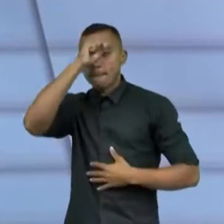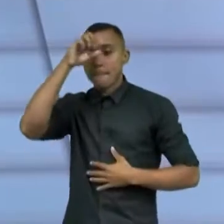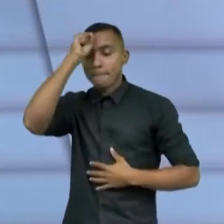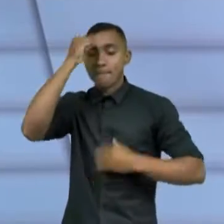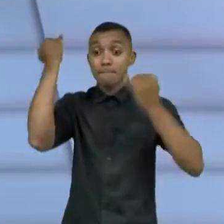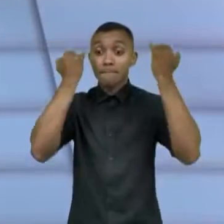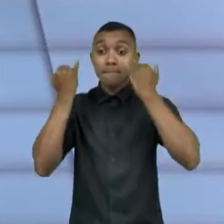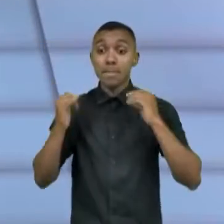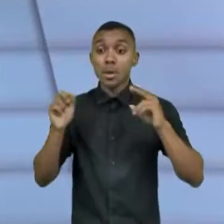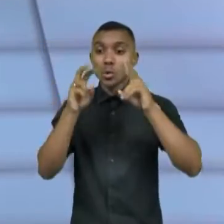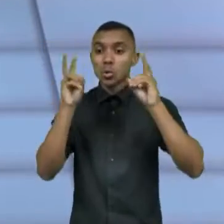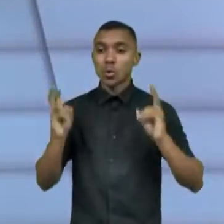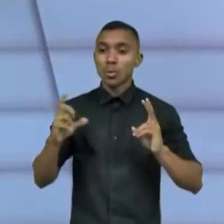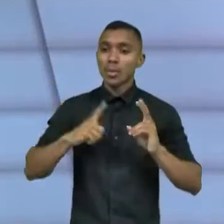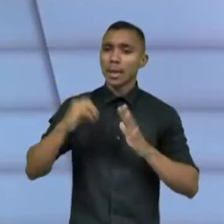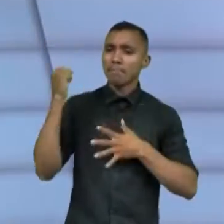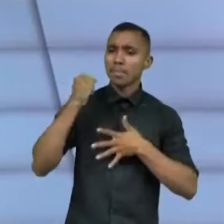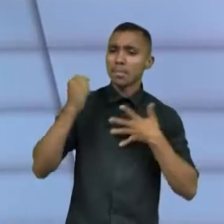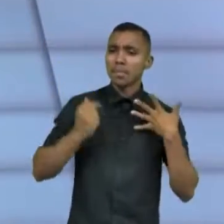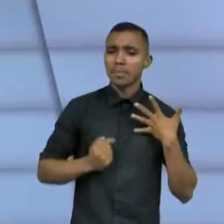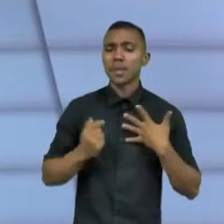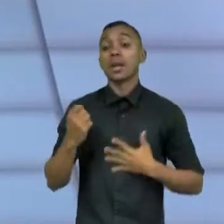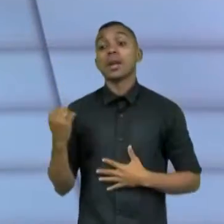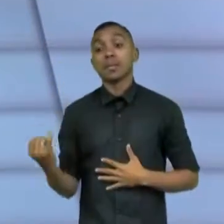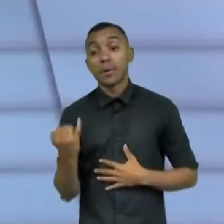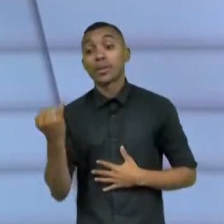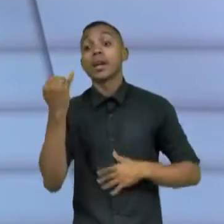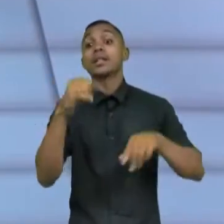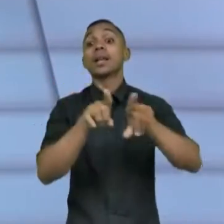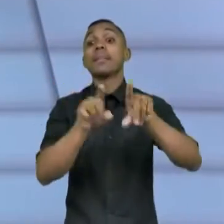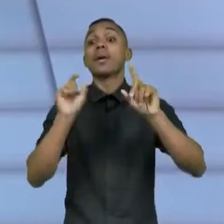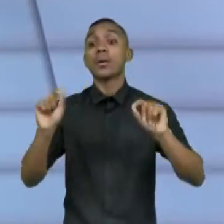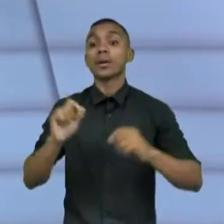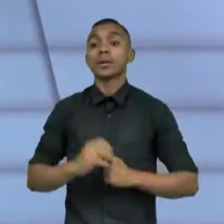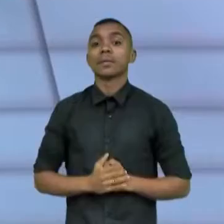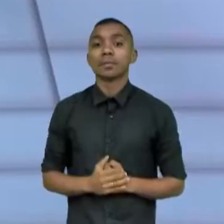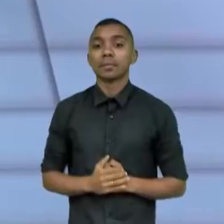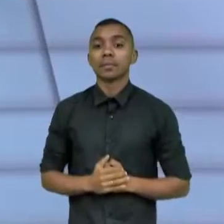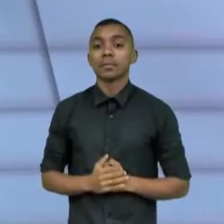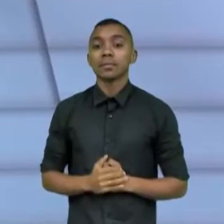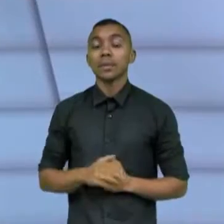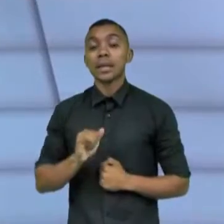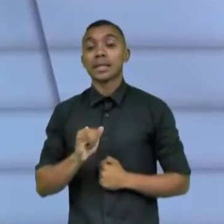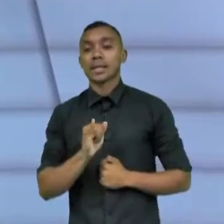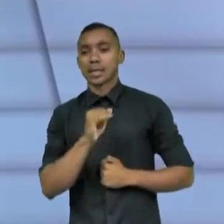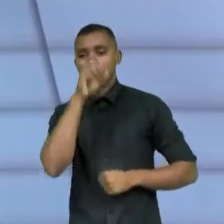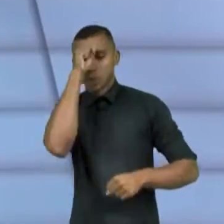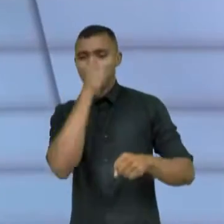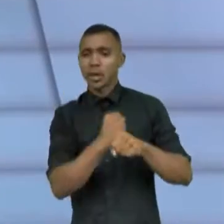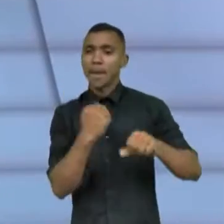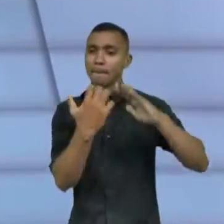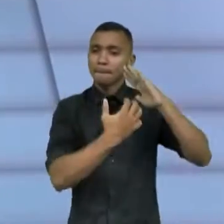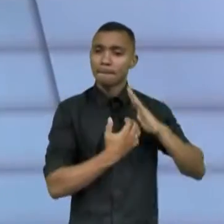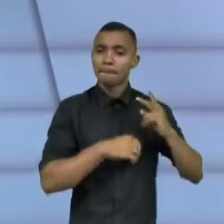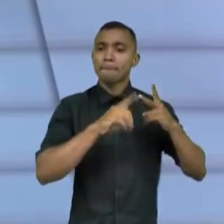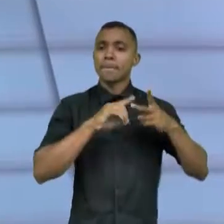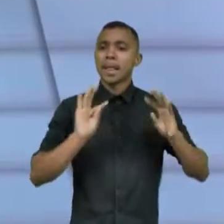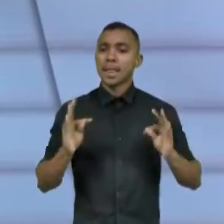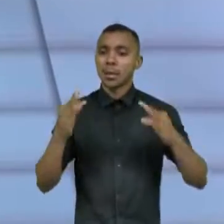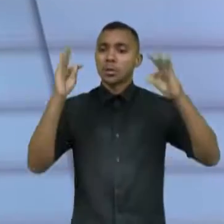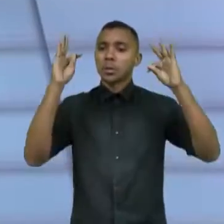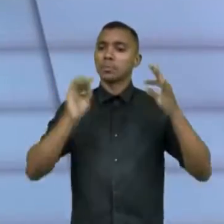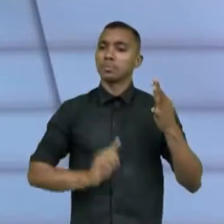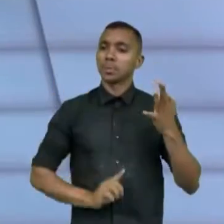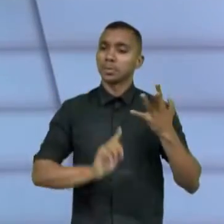toda essa agenda. É importante a gente fortalecer as aceleradoras, quem trabalha com empreendedorismo, inovação, base tecnológica,